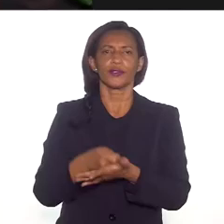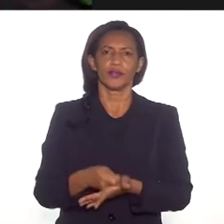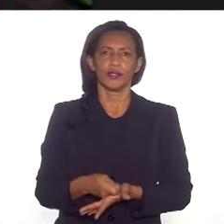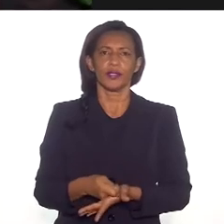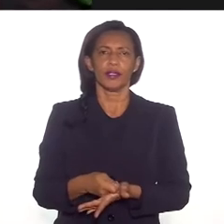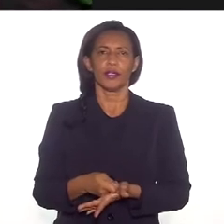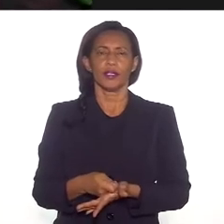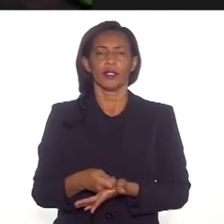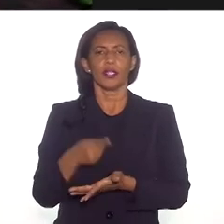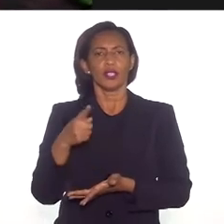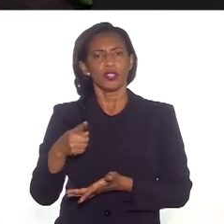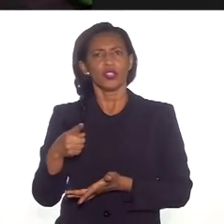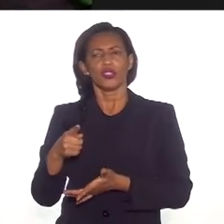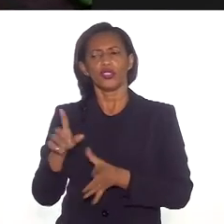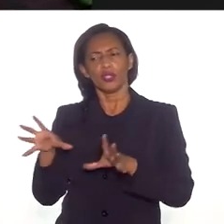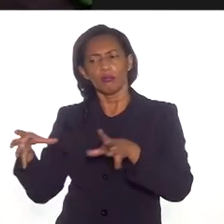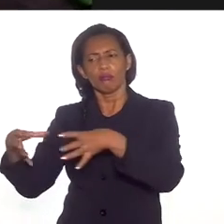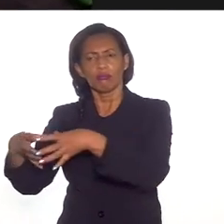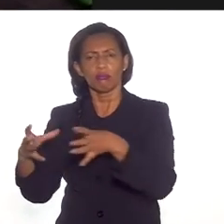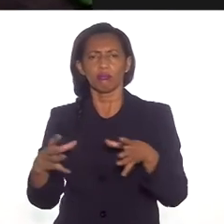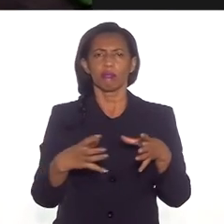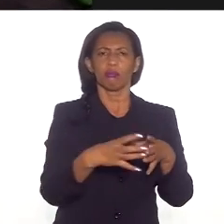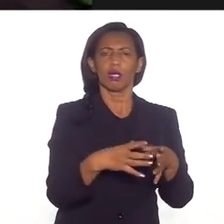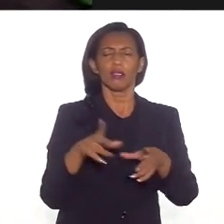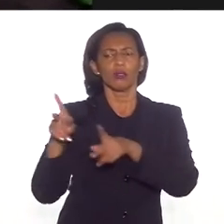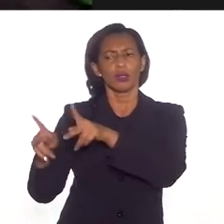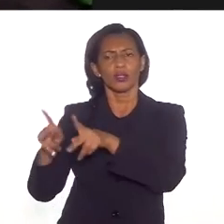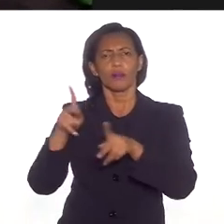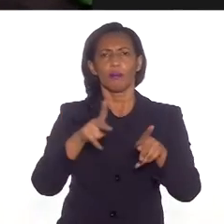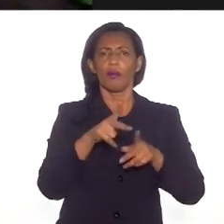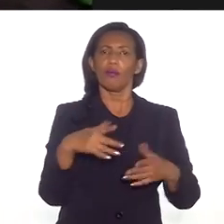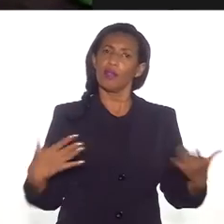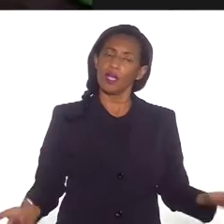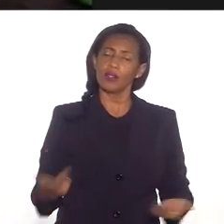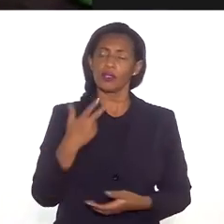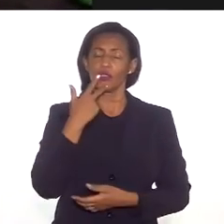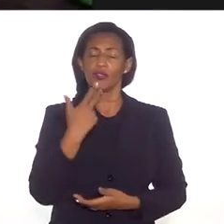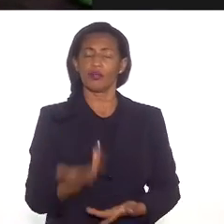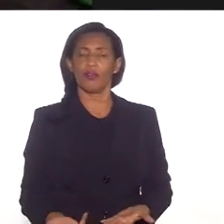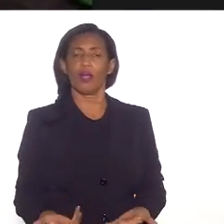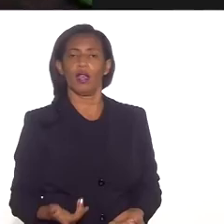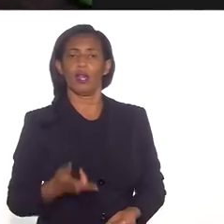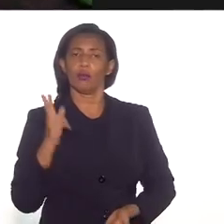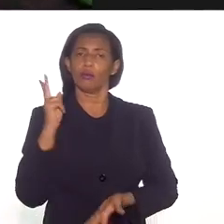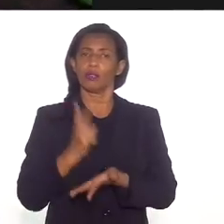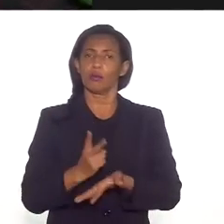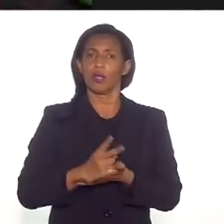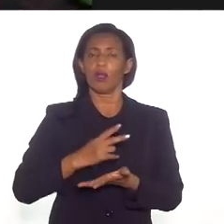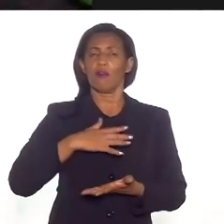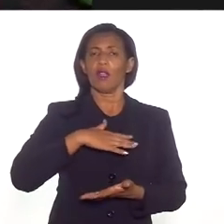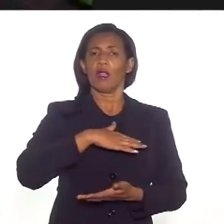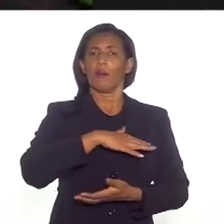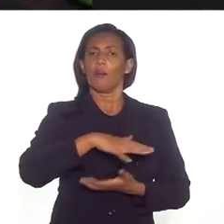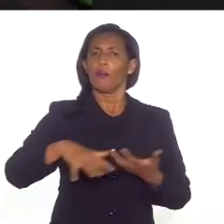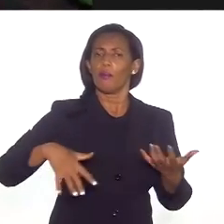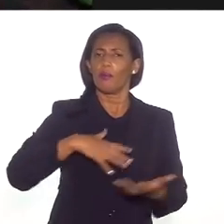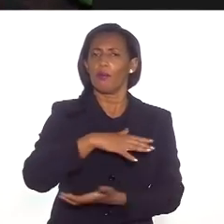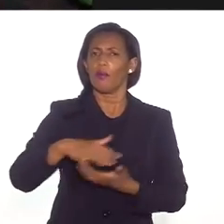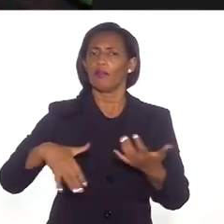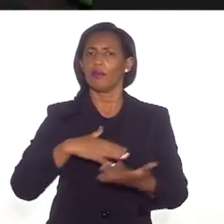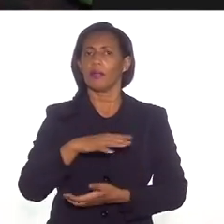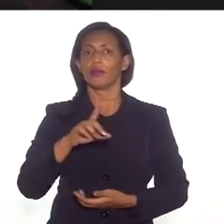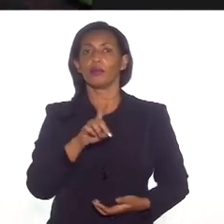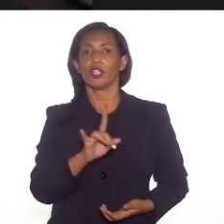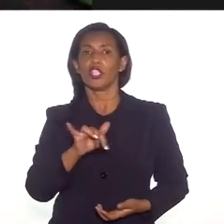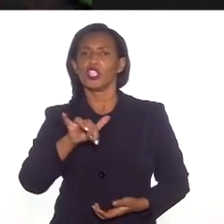de reprodução dessas populações. E é disso que a gente fala, o tempo inteiro o movimento indígena faz